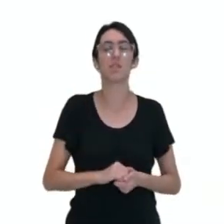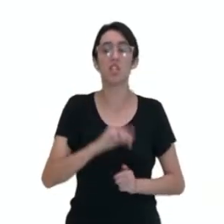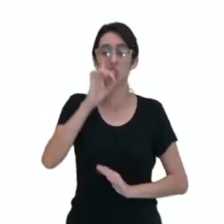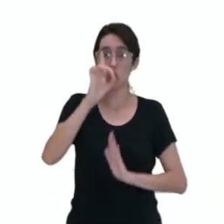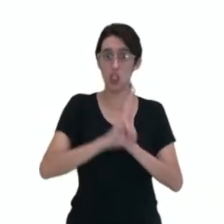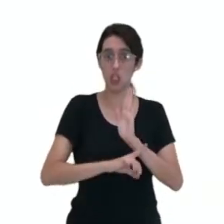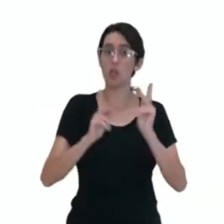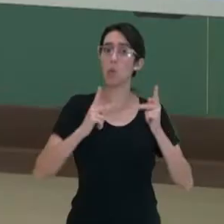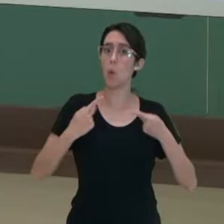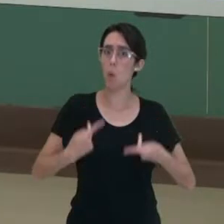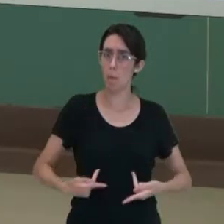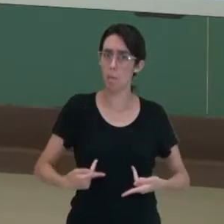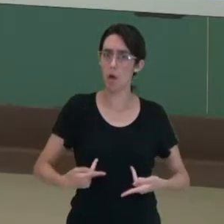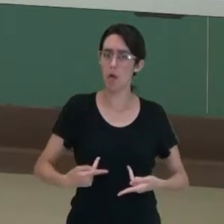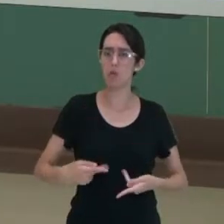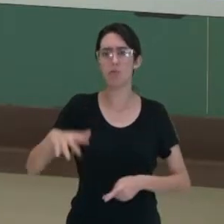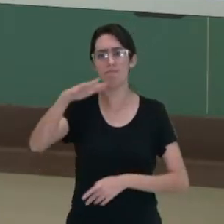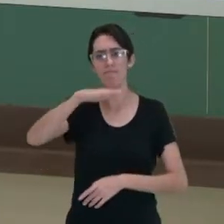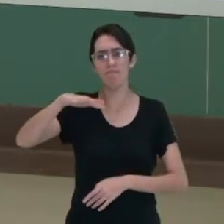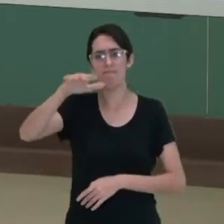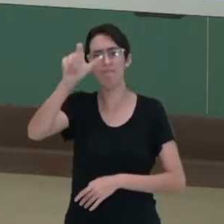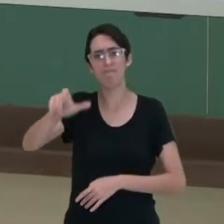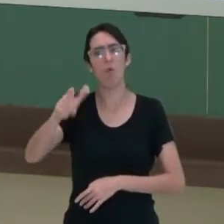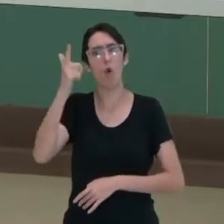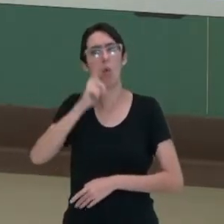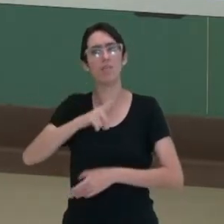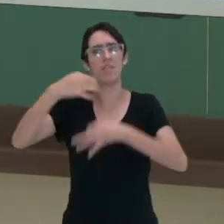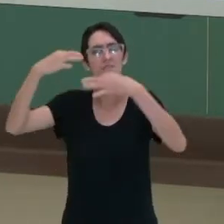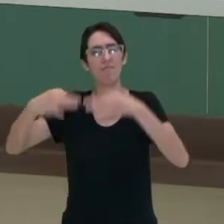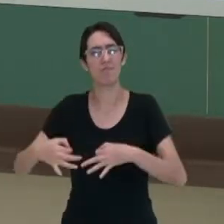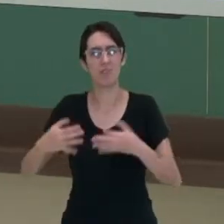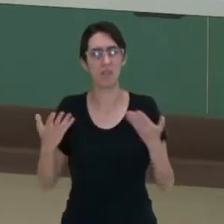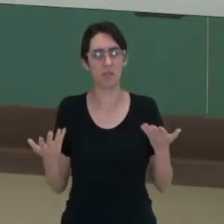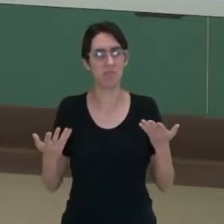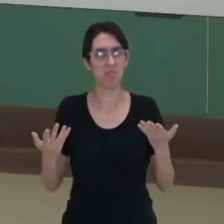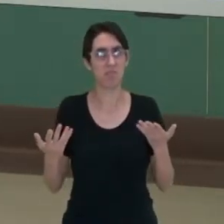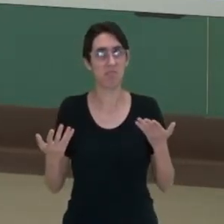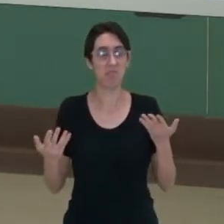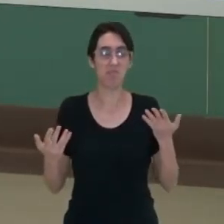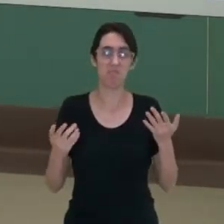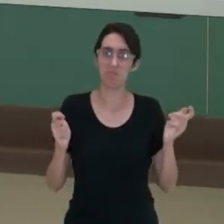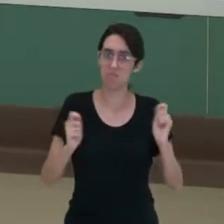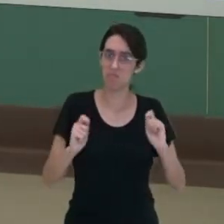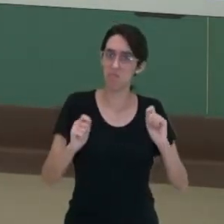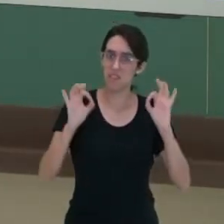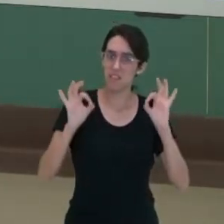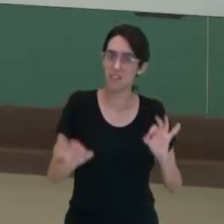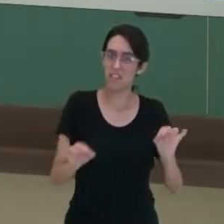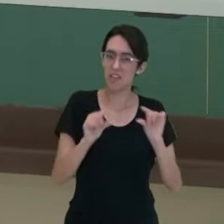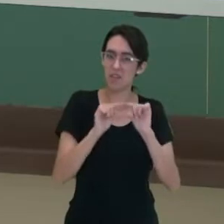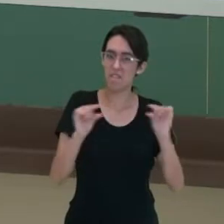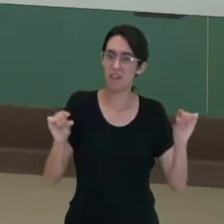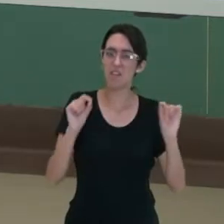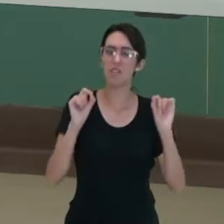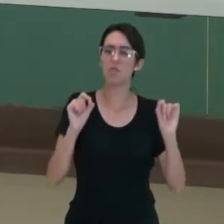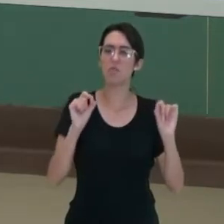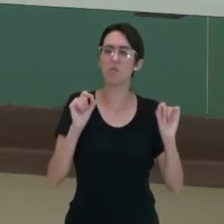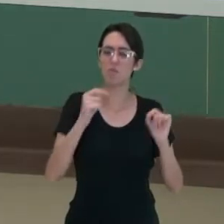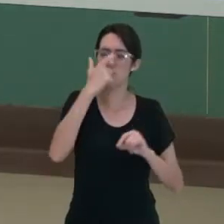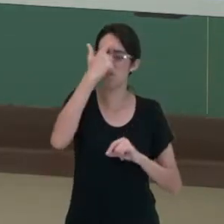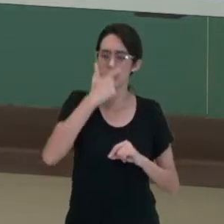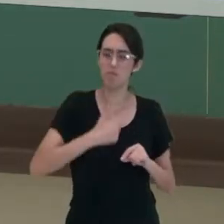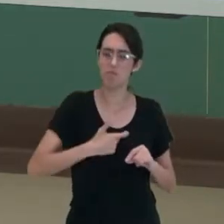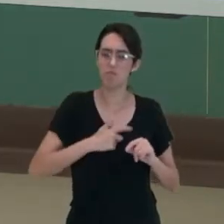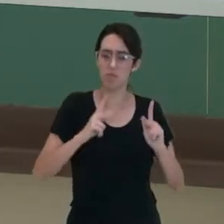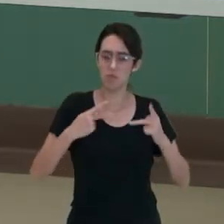humanos para humanos direitos? Será que a gente pode delimitar o que é ser humano, ser um ser